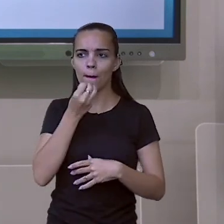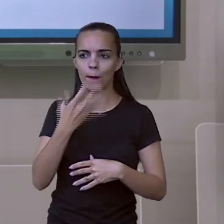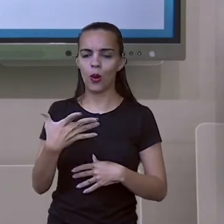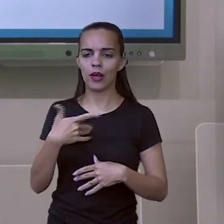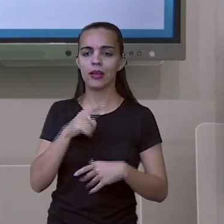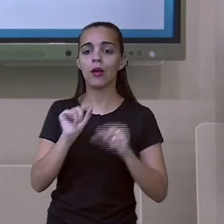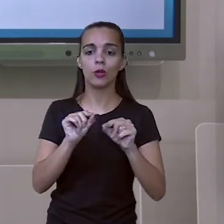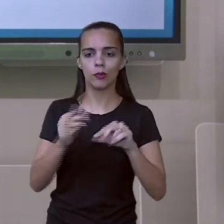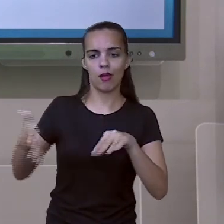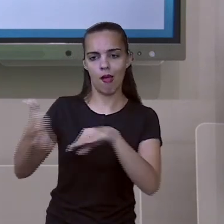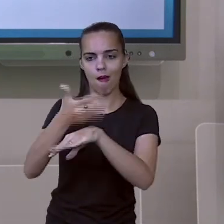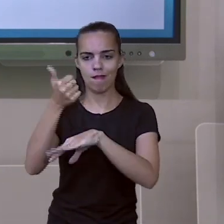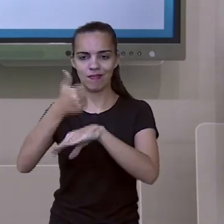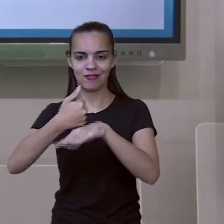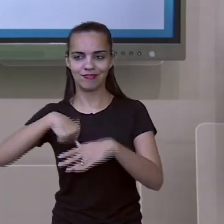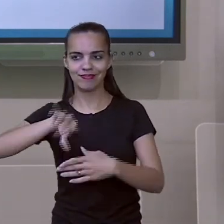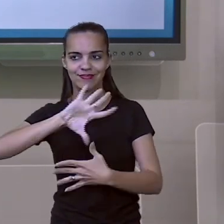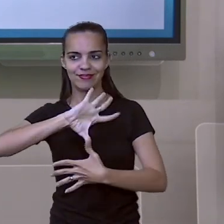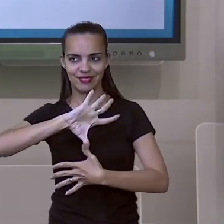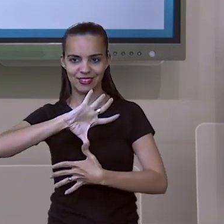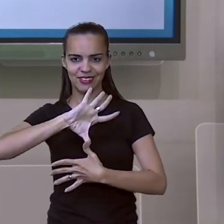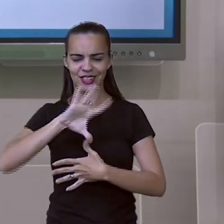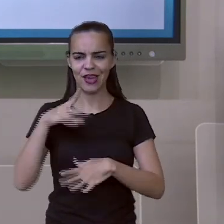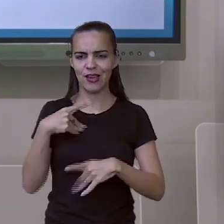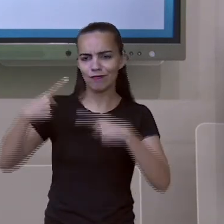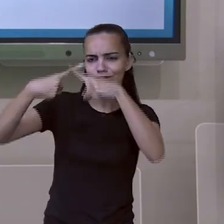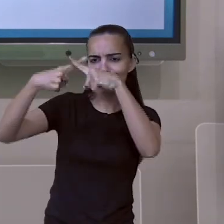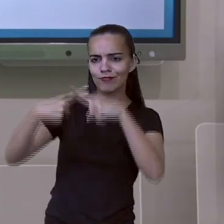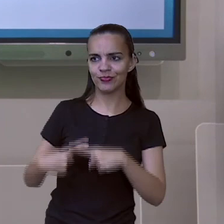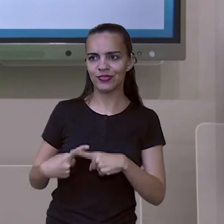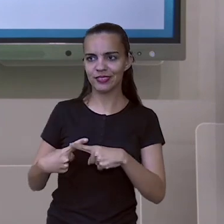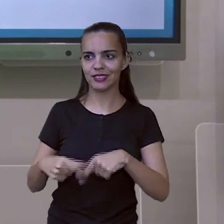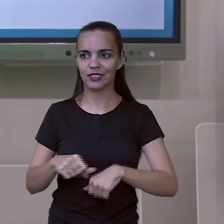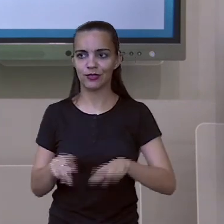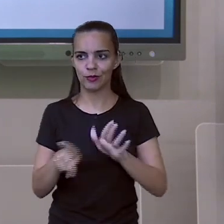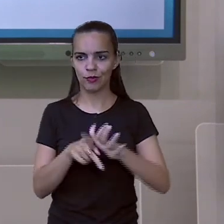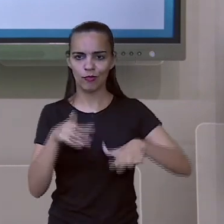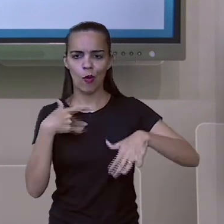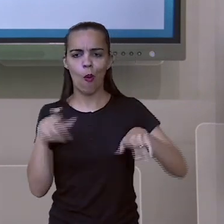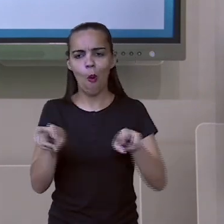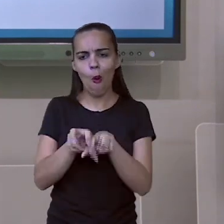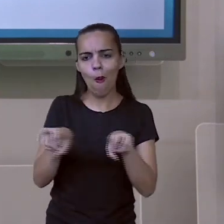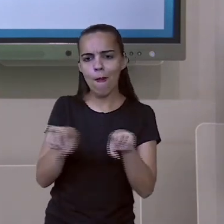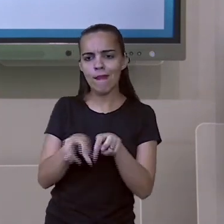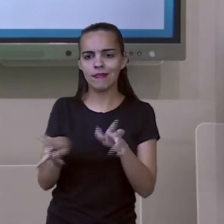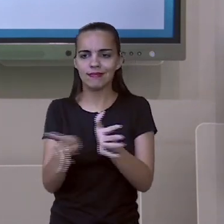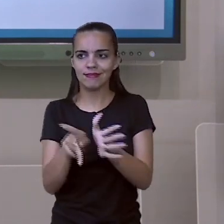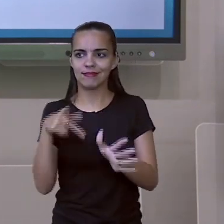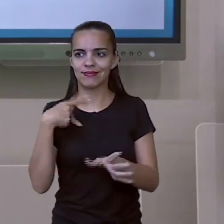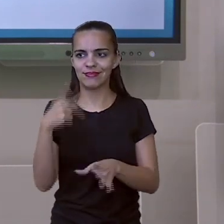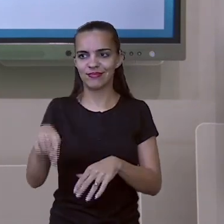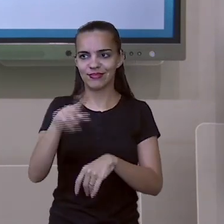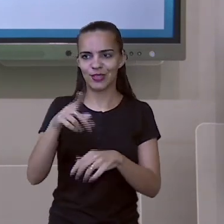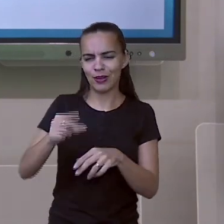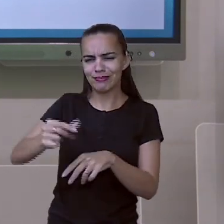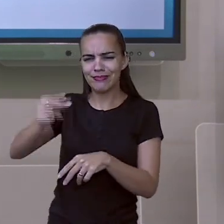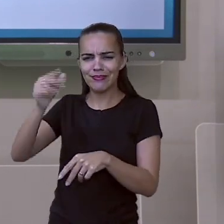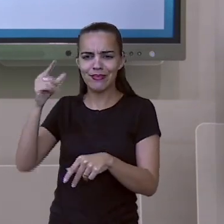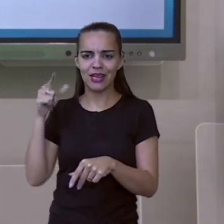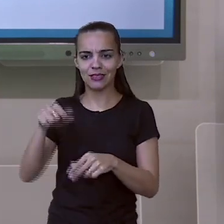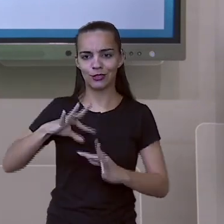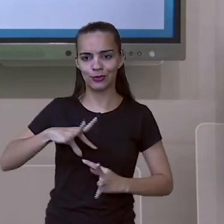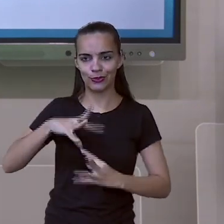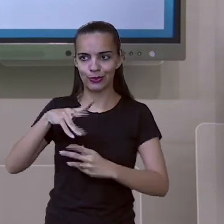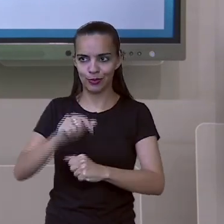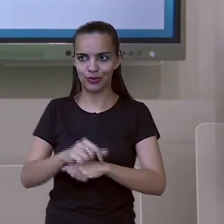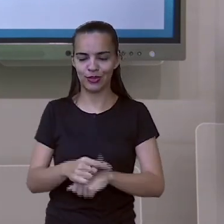Copa América, o campeonato centenário, o campeonato de futebol mais antigo do mundo.